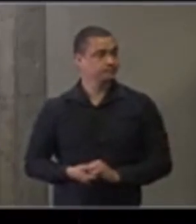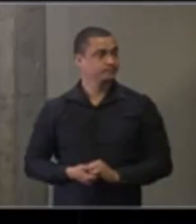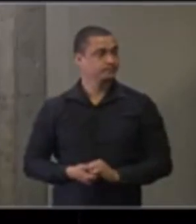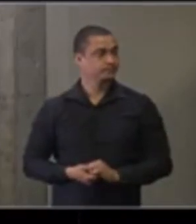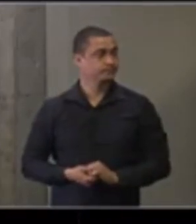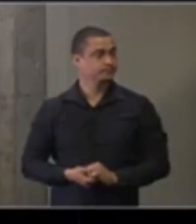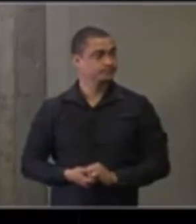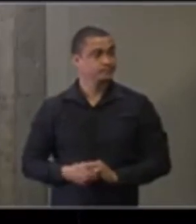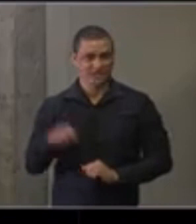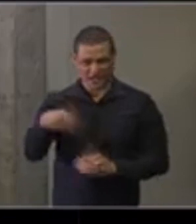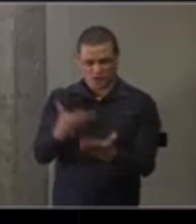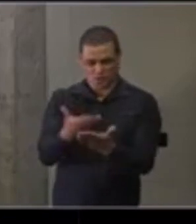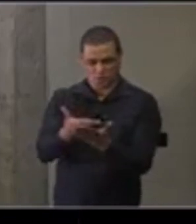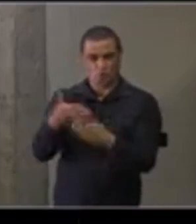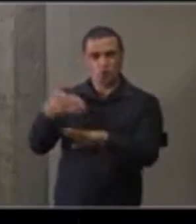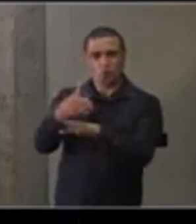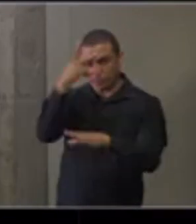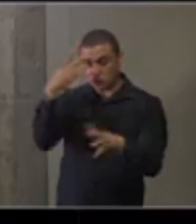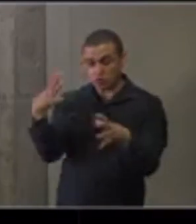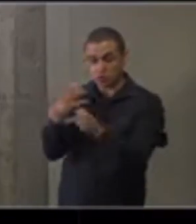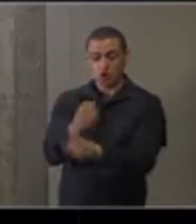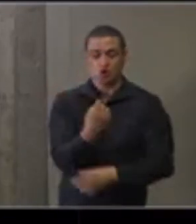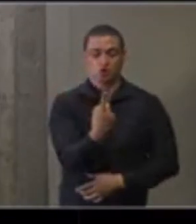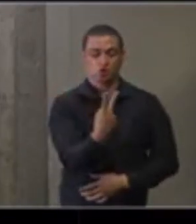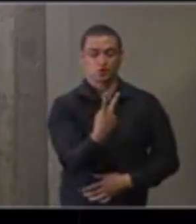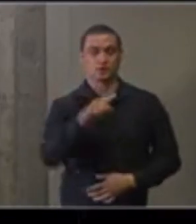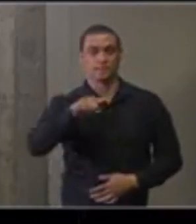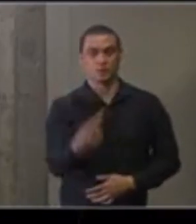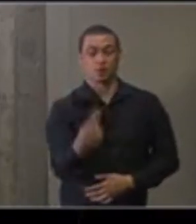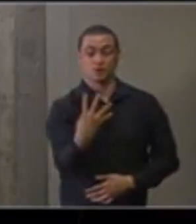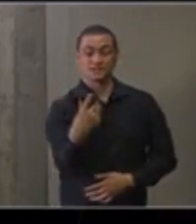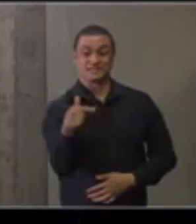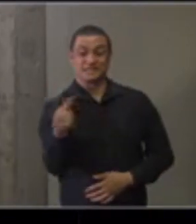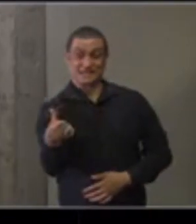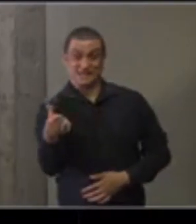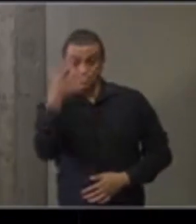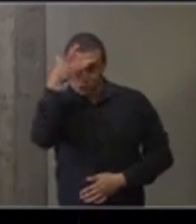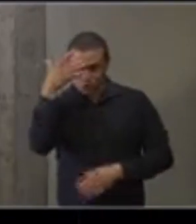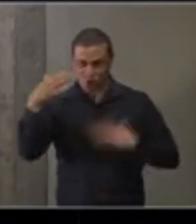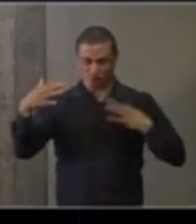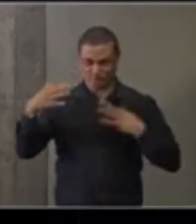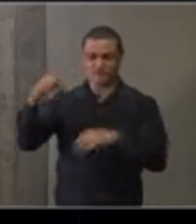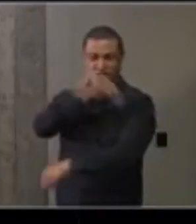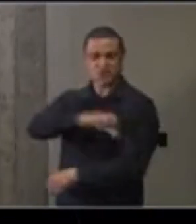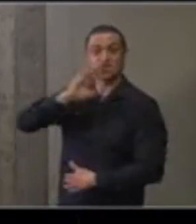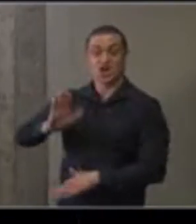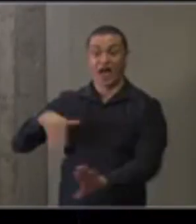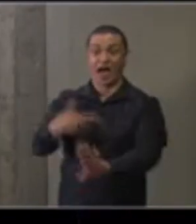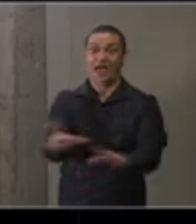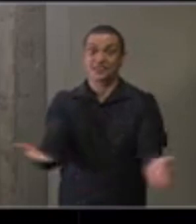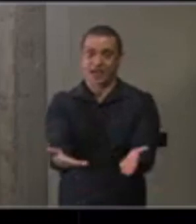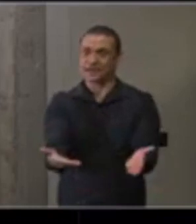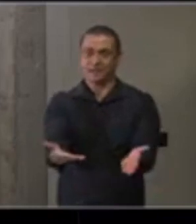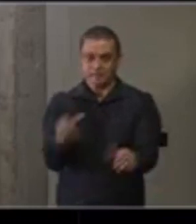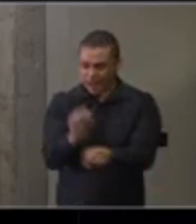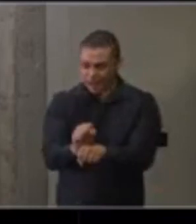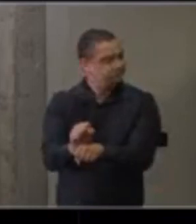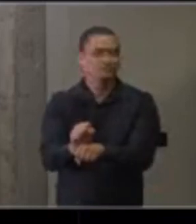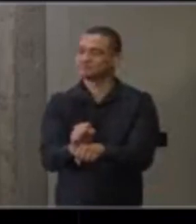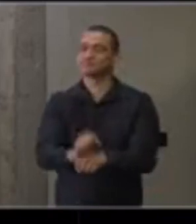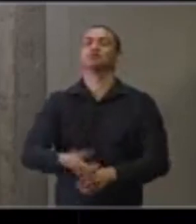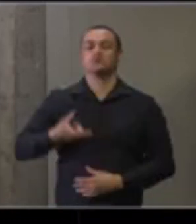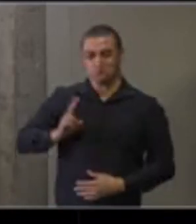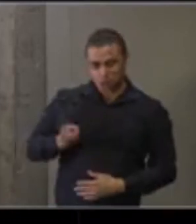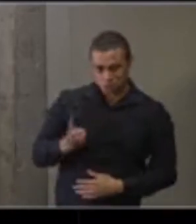Participaram desse estudo 12.476 profissionais até o momento. Ainda continuamos incluindo